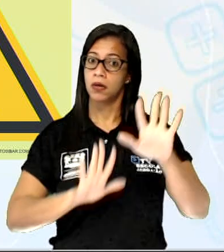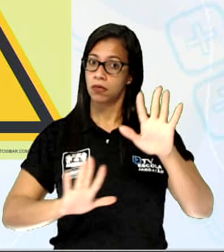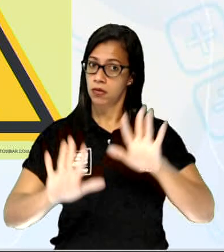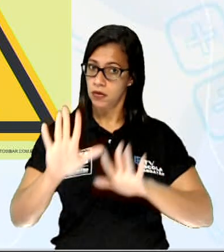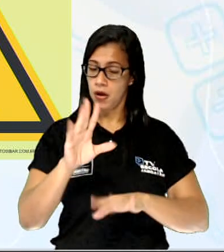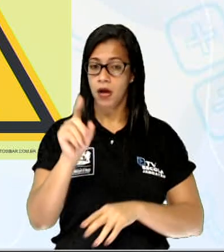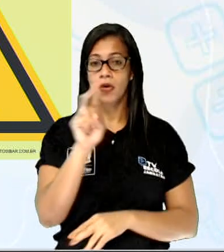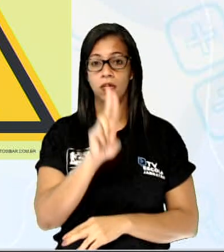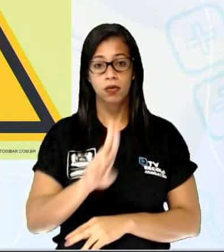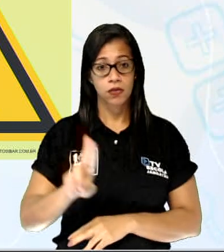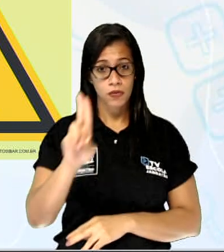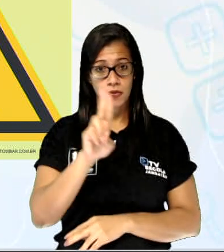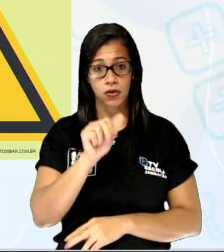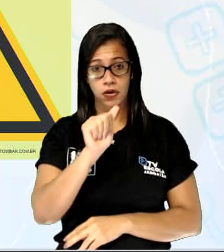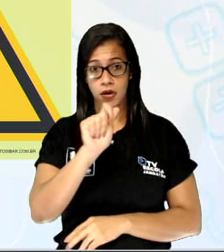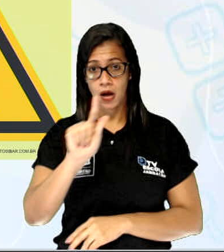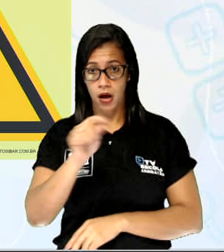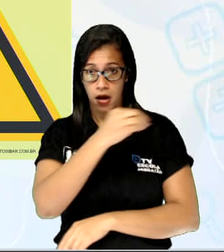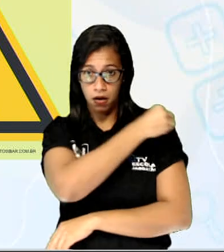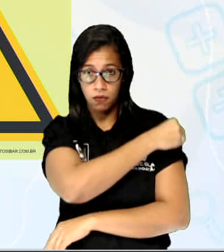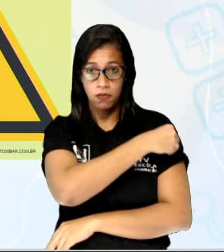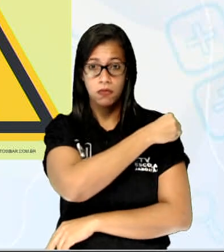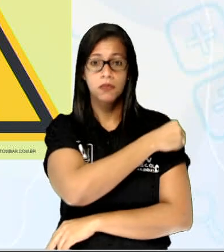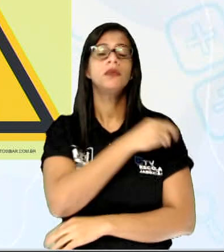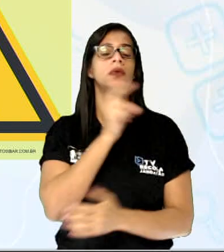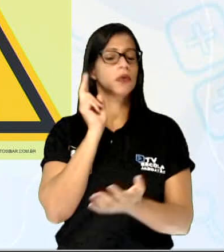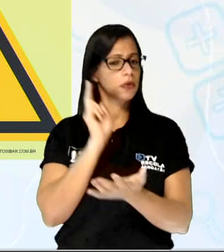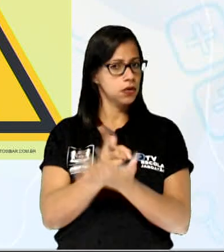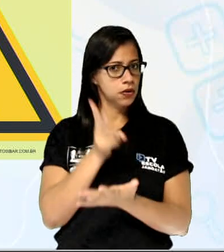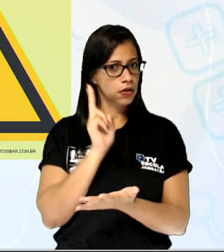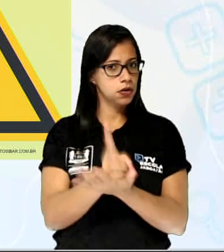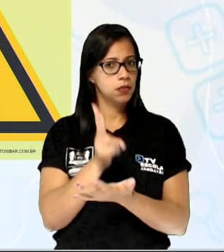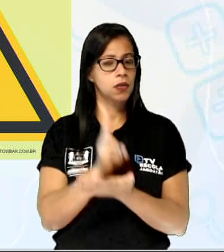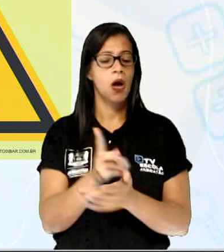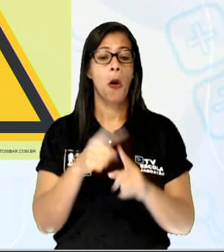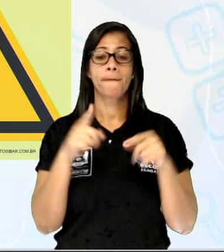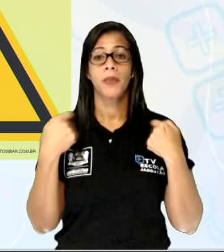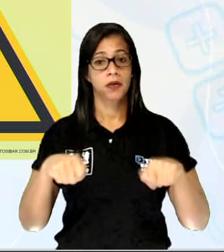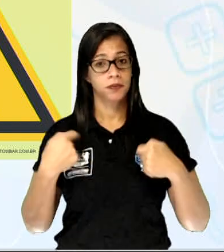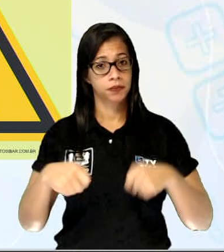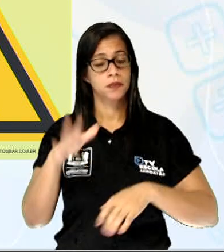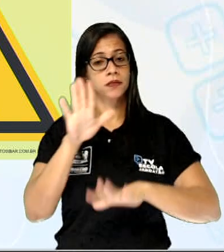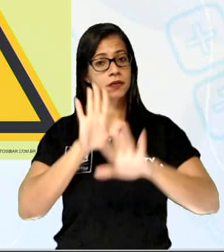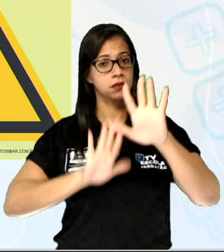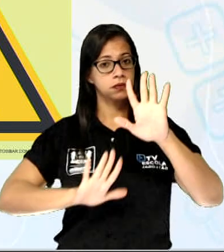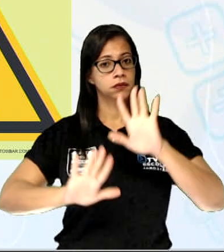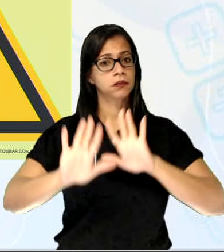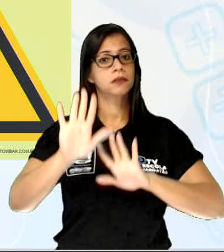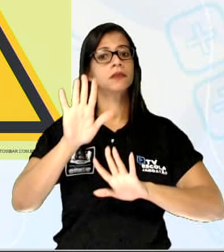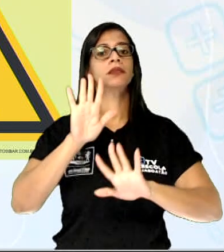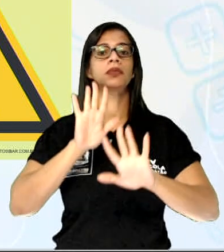muito, a setenta por cento. Mas, precisamos que essa, essa, essa utilização seja